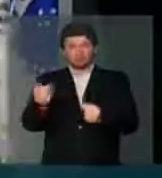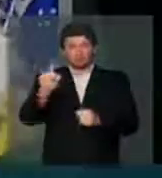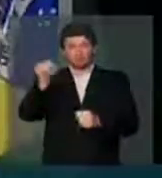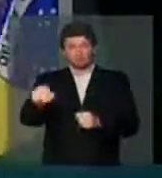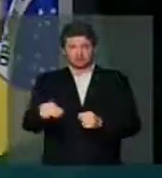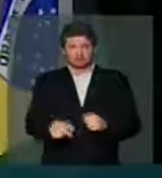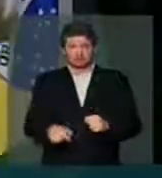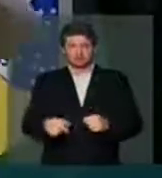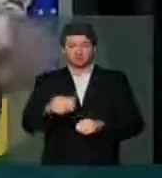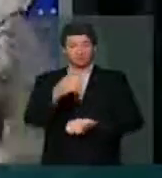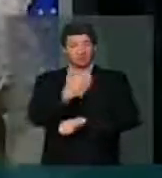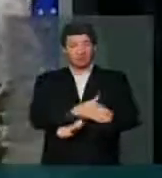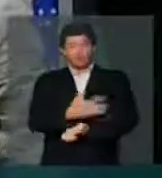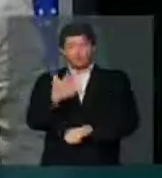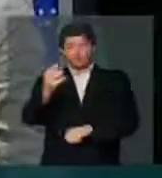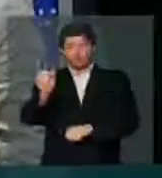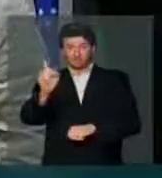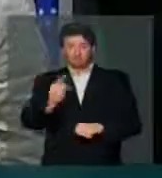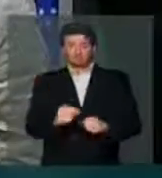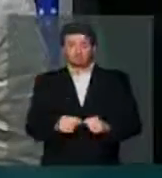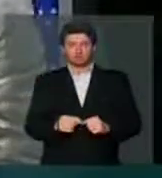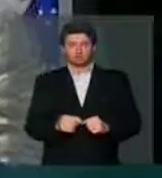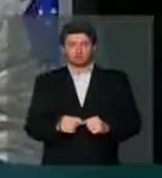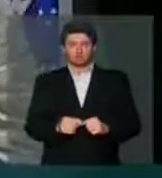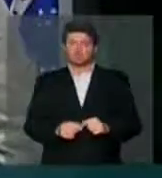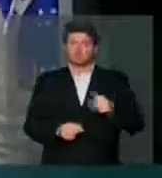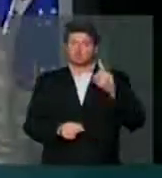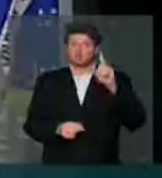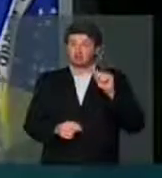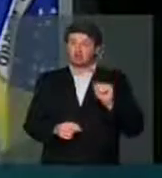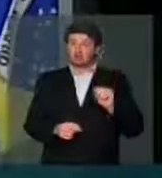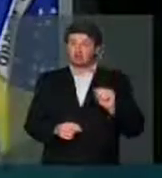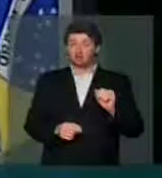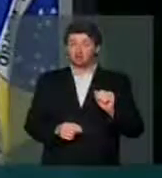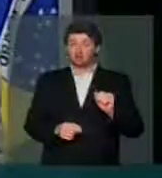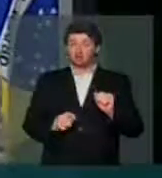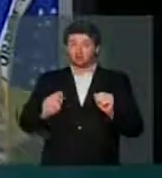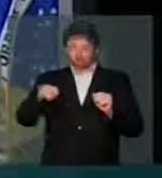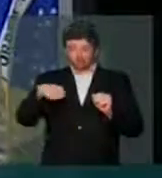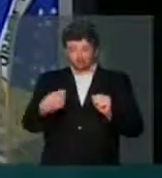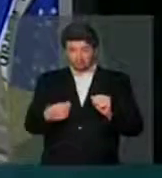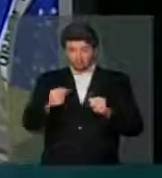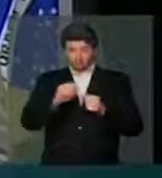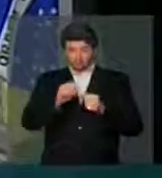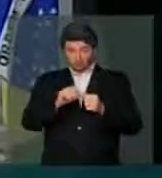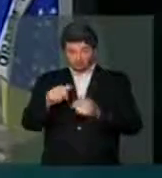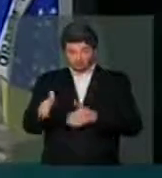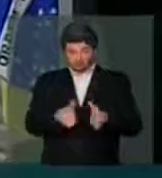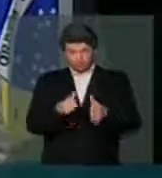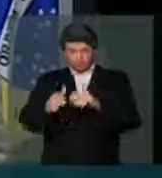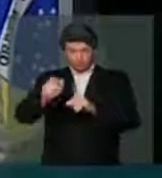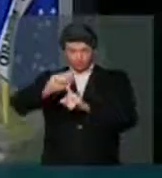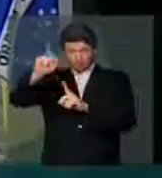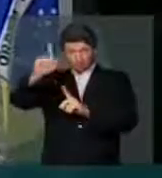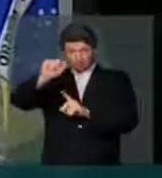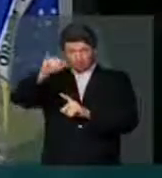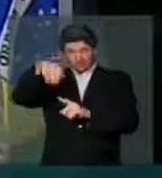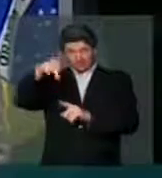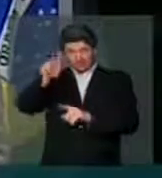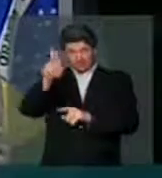as ruas não aceitam isso e olhem quem está criando o caminho do impeachment